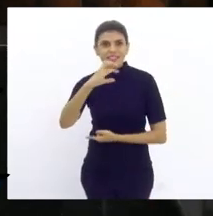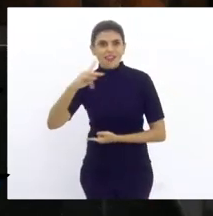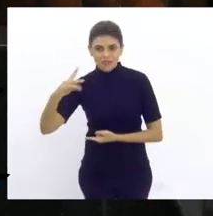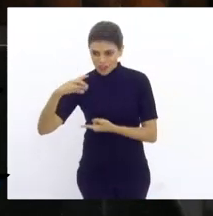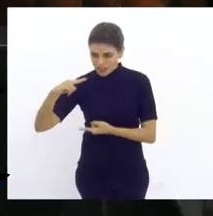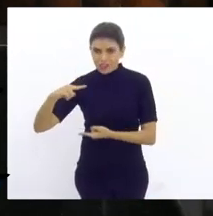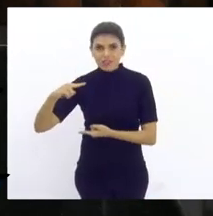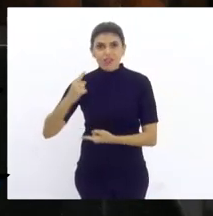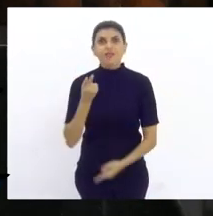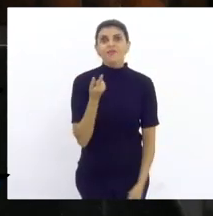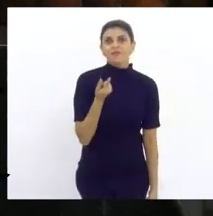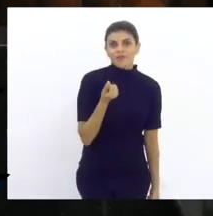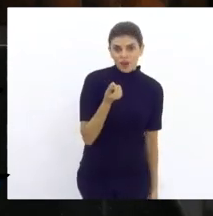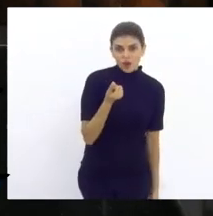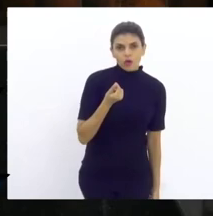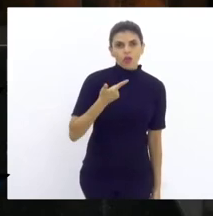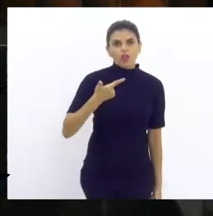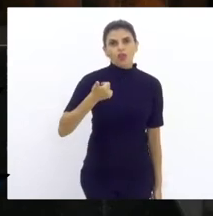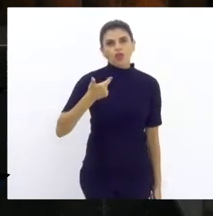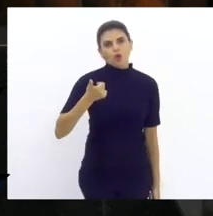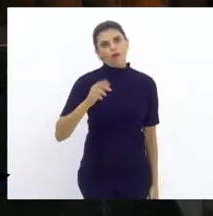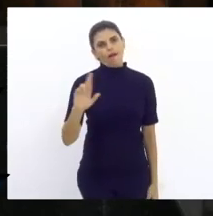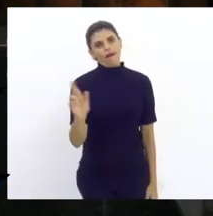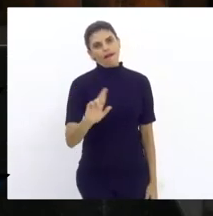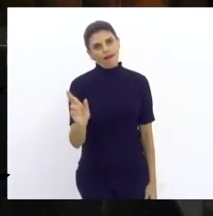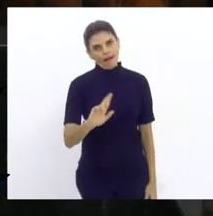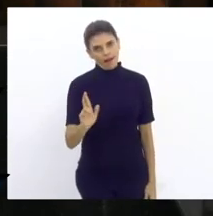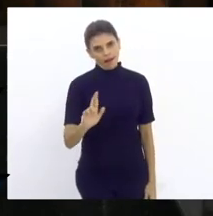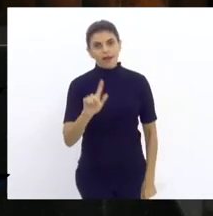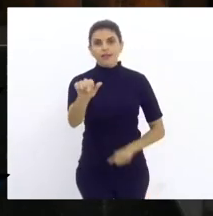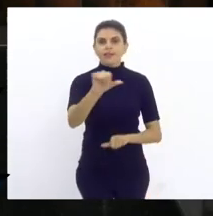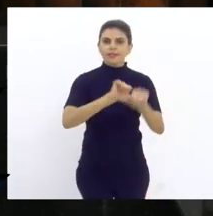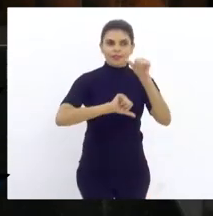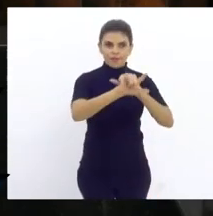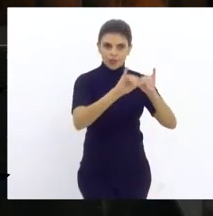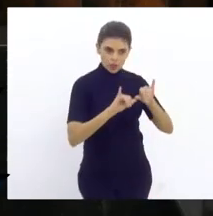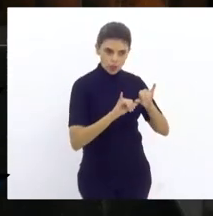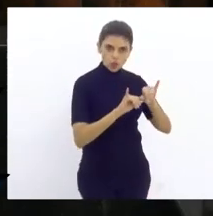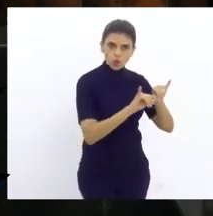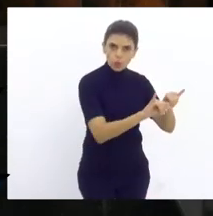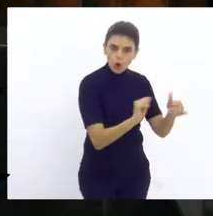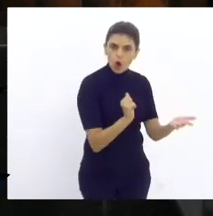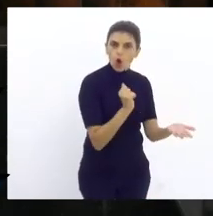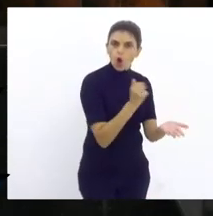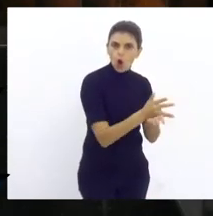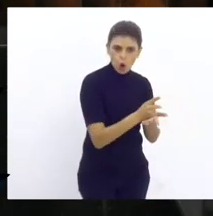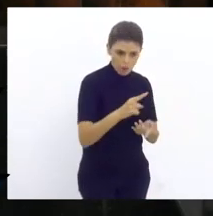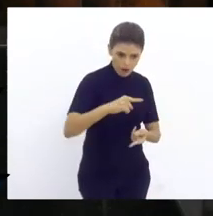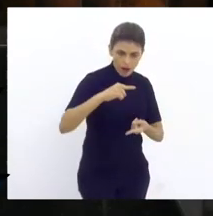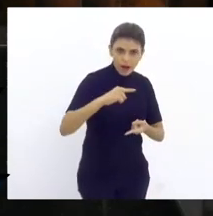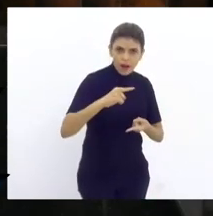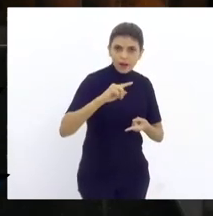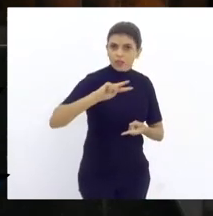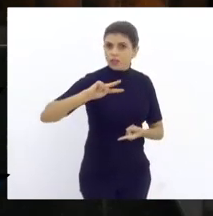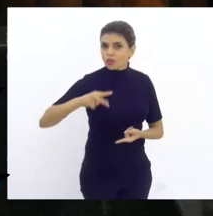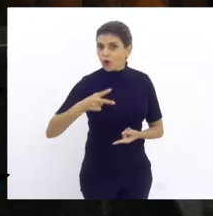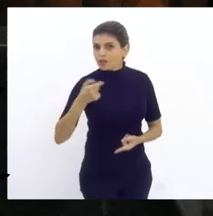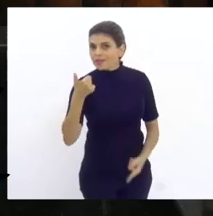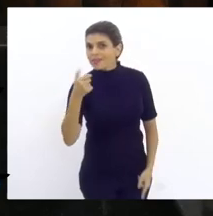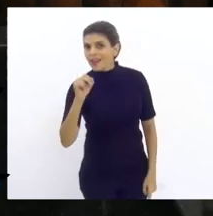cerveja também custa 12 reais. Se você for no supermercado, você vai comprar uma latinha de cerveja por 2,10,